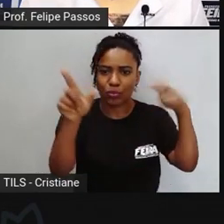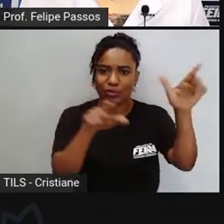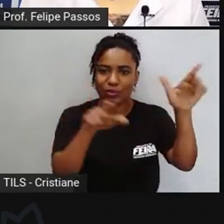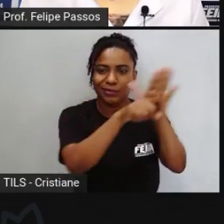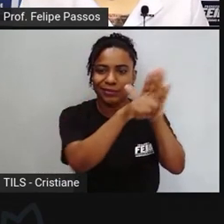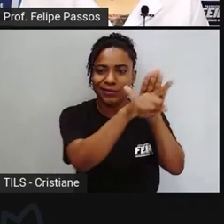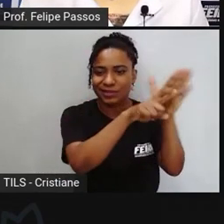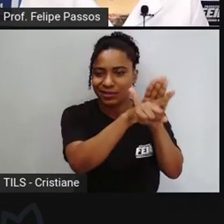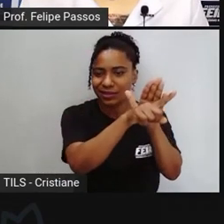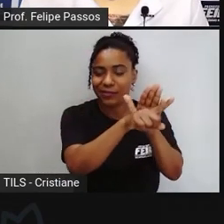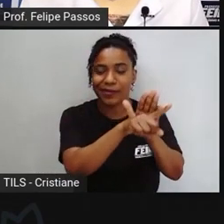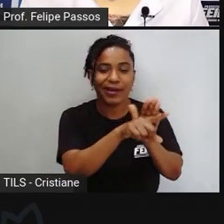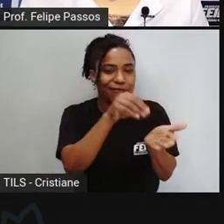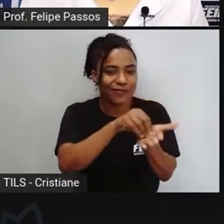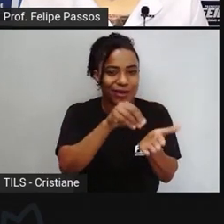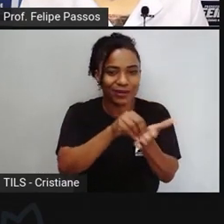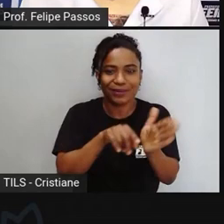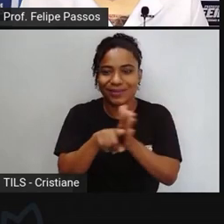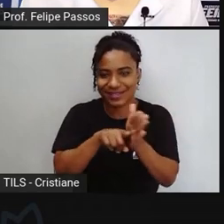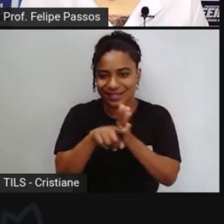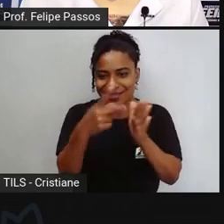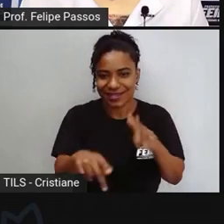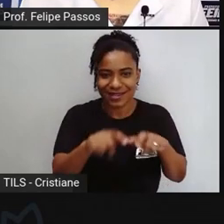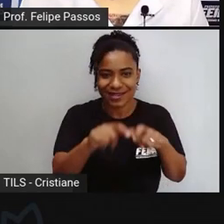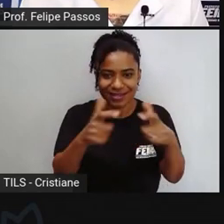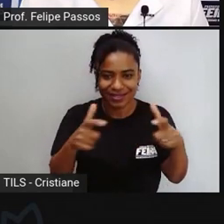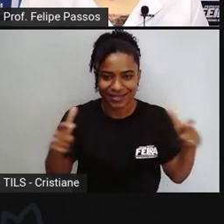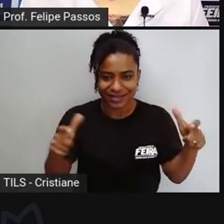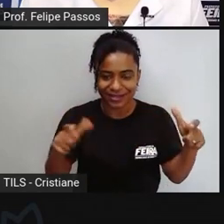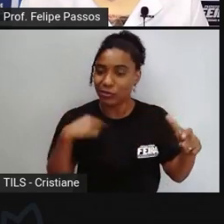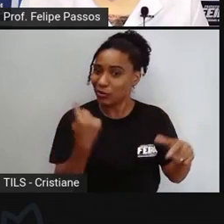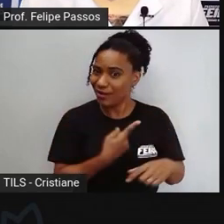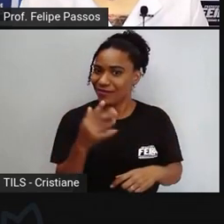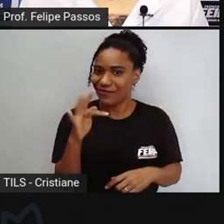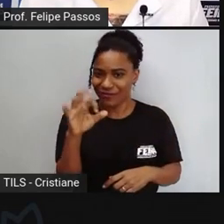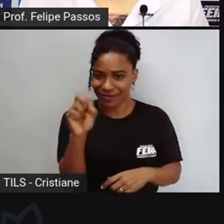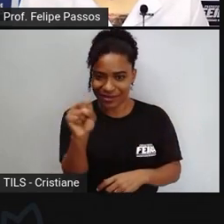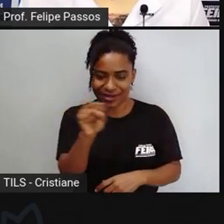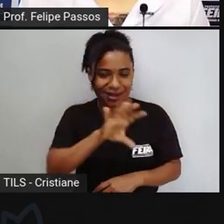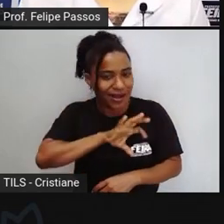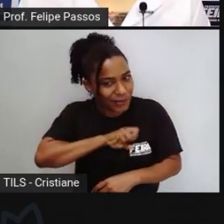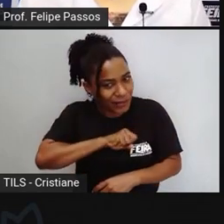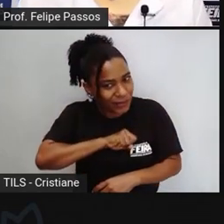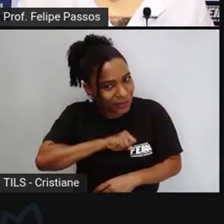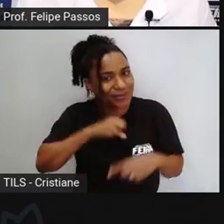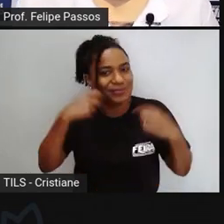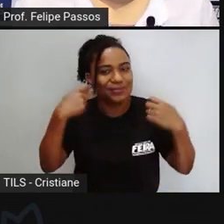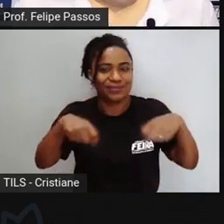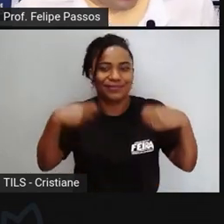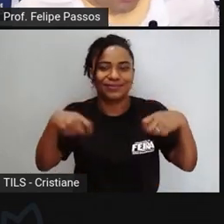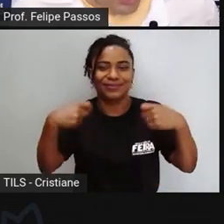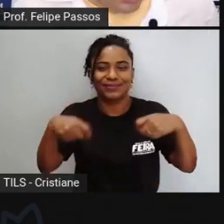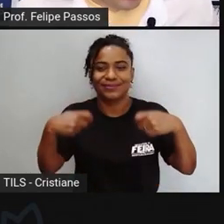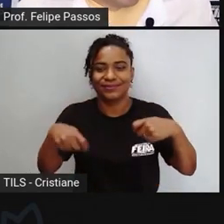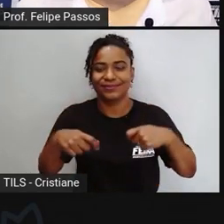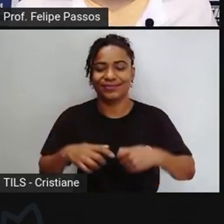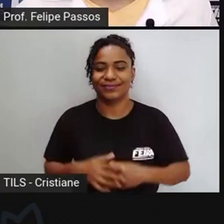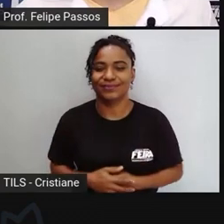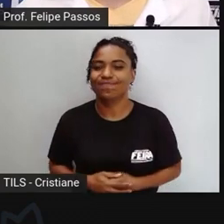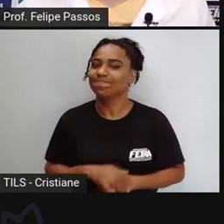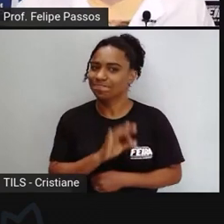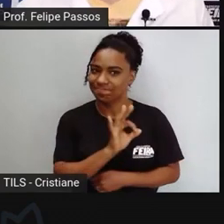amar a nossa feira de Santana é realmente